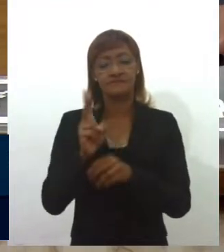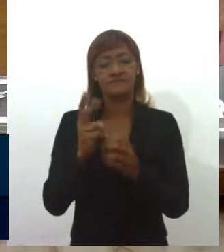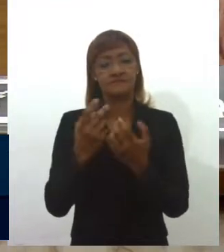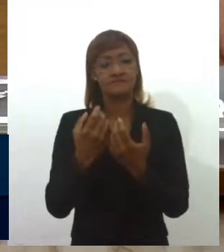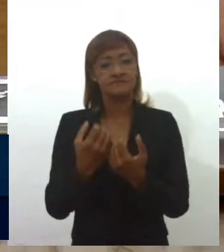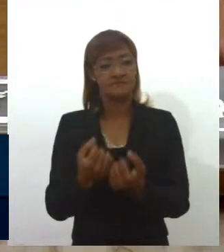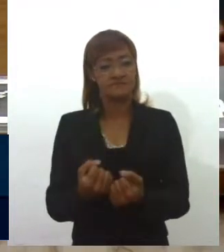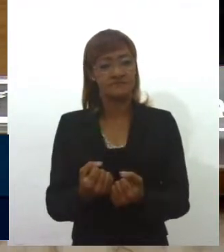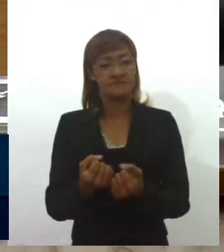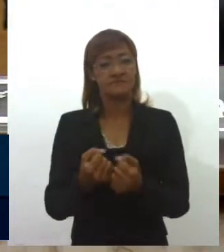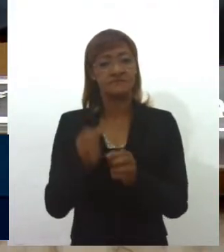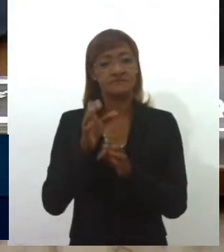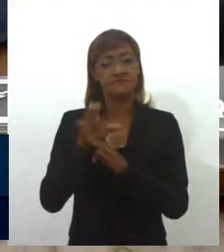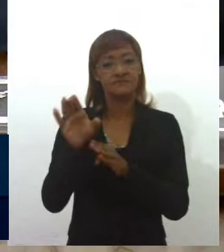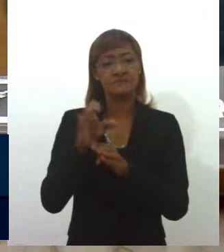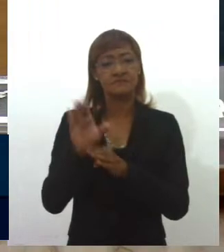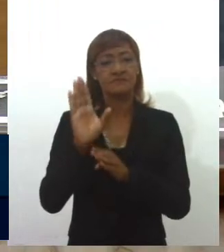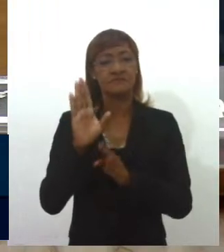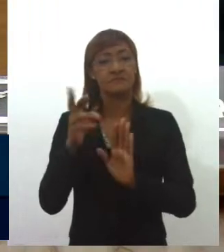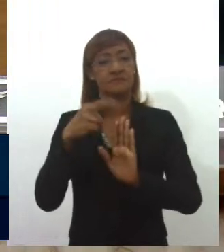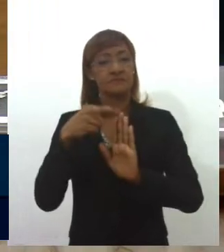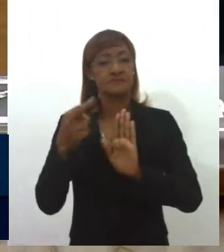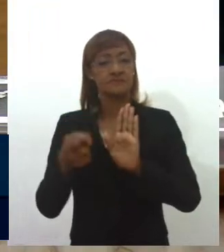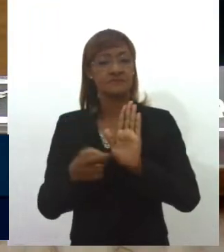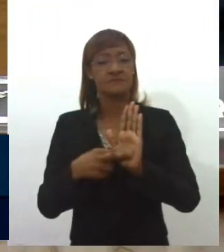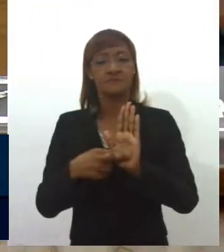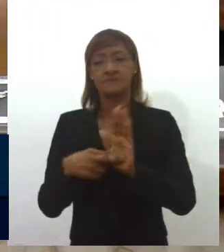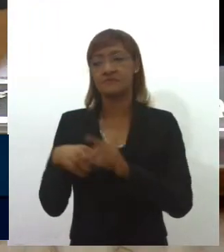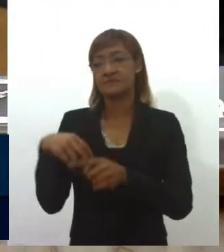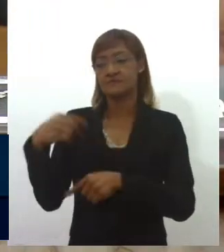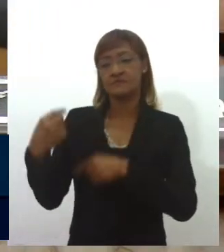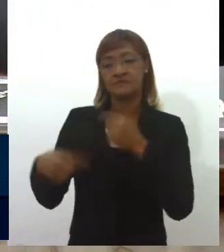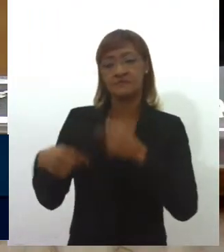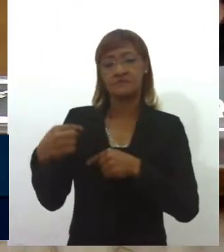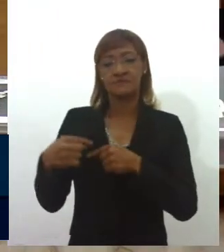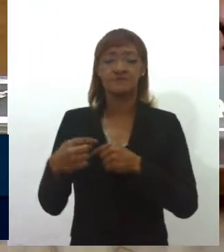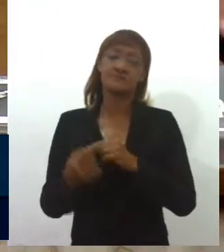determinações contidas nas políticas governamentais.